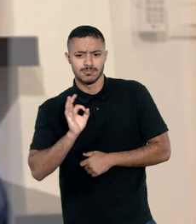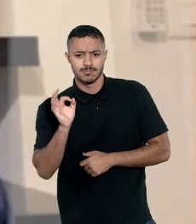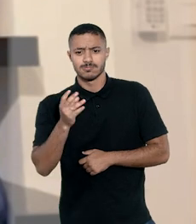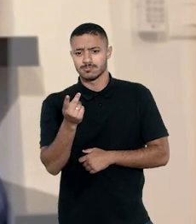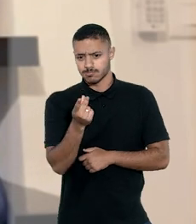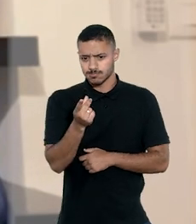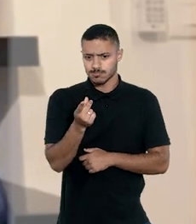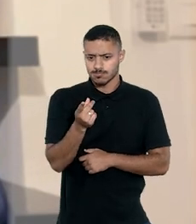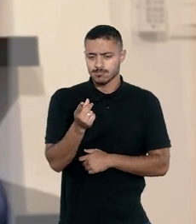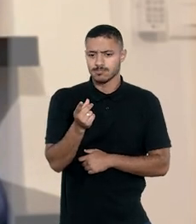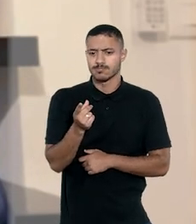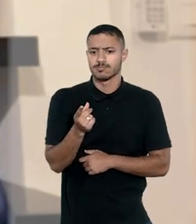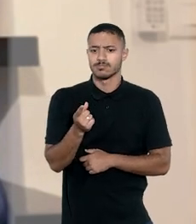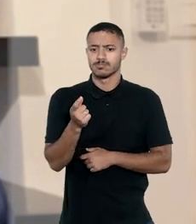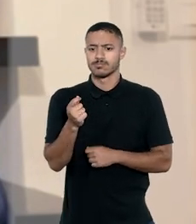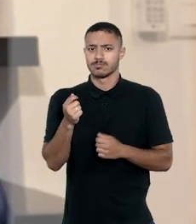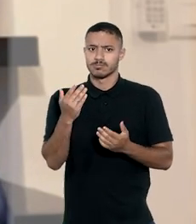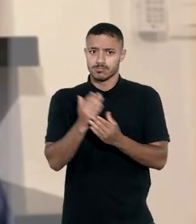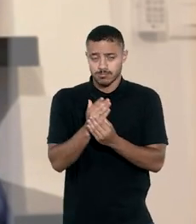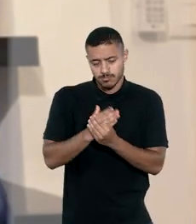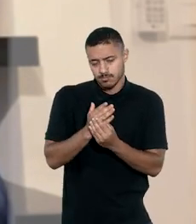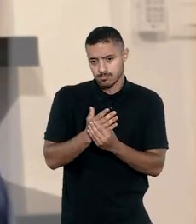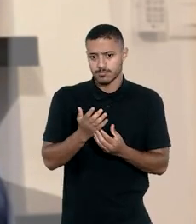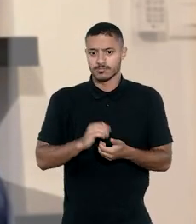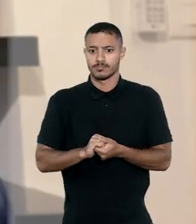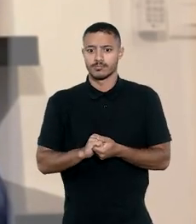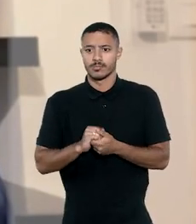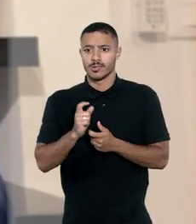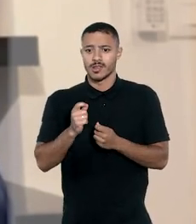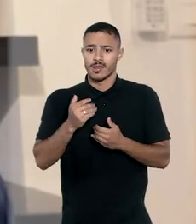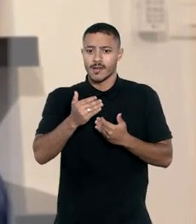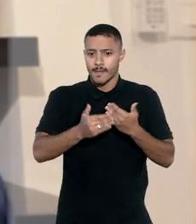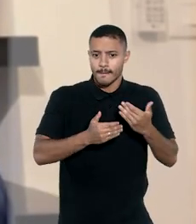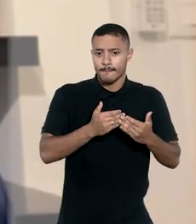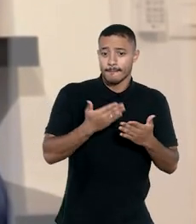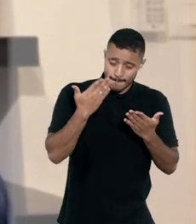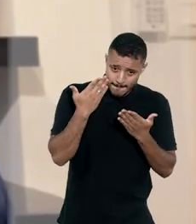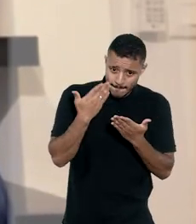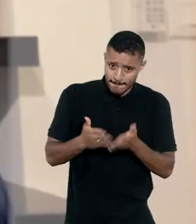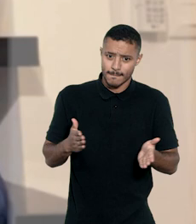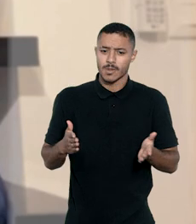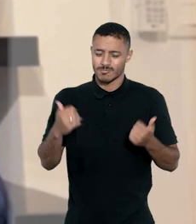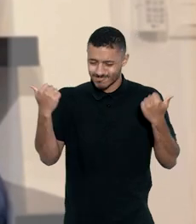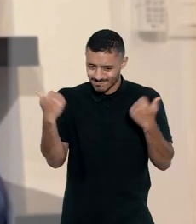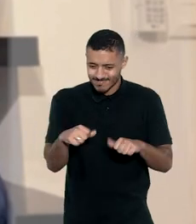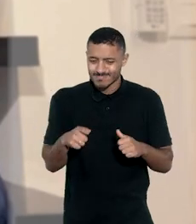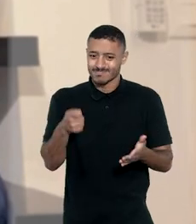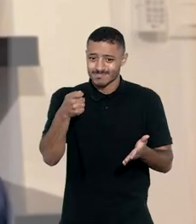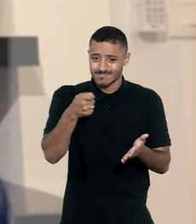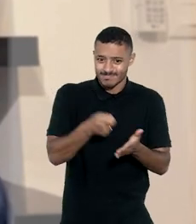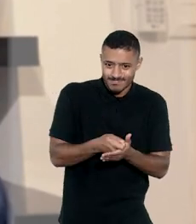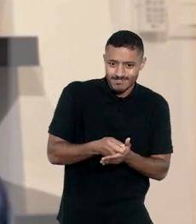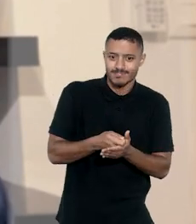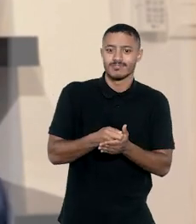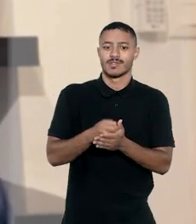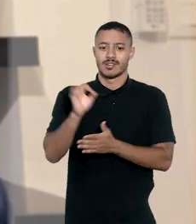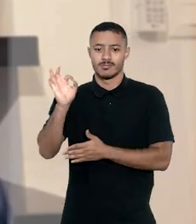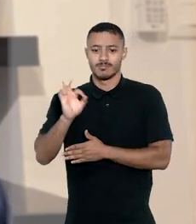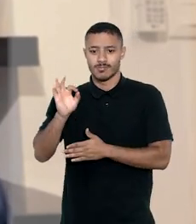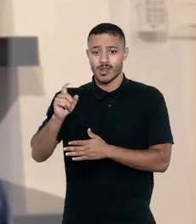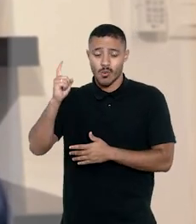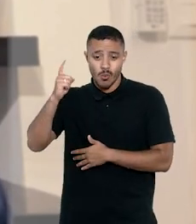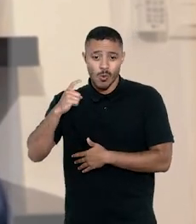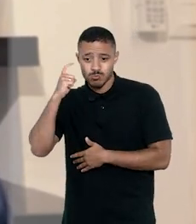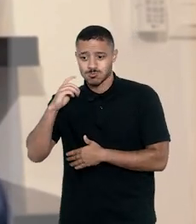percentual do valor da causa que a parte que perder deverá pagar